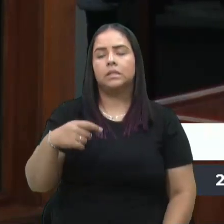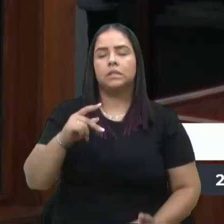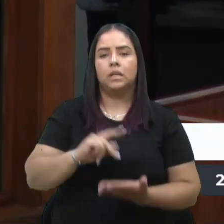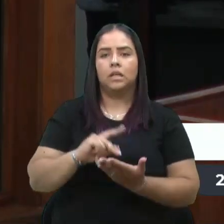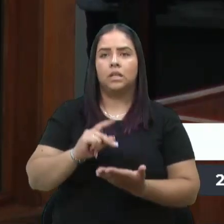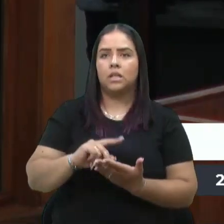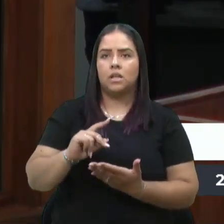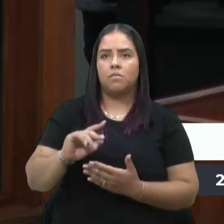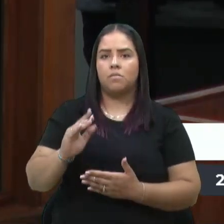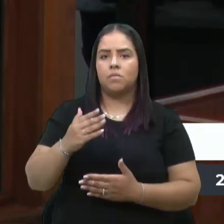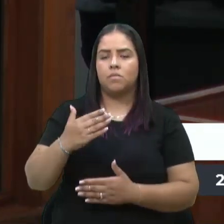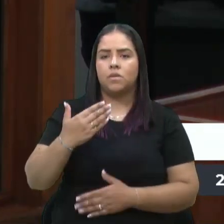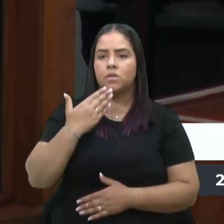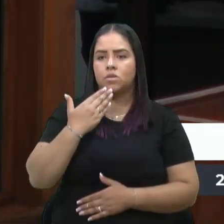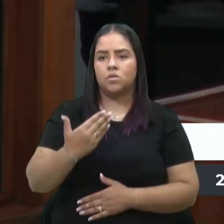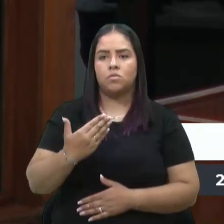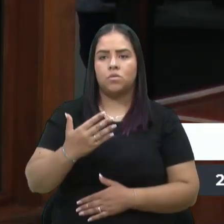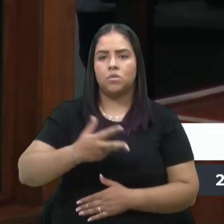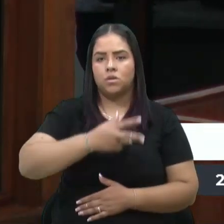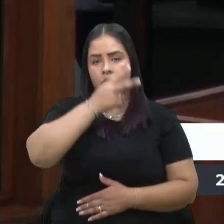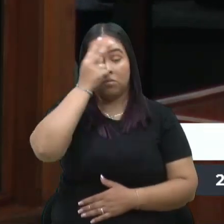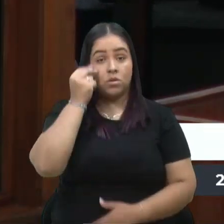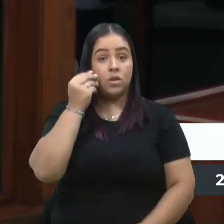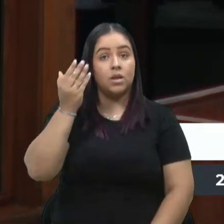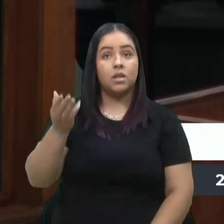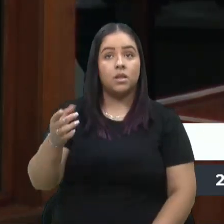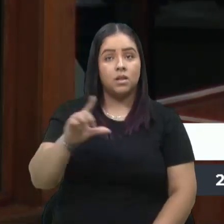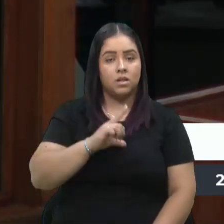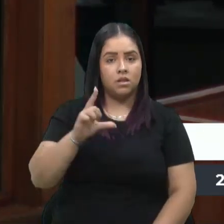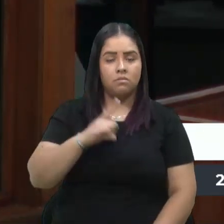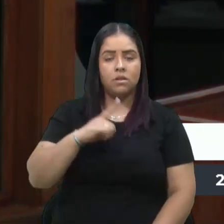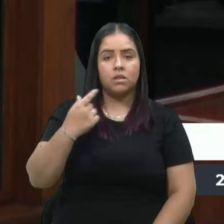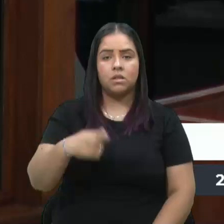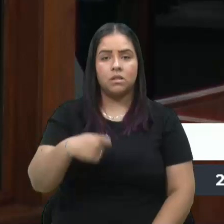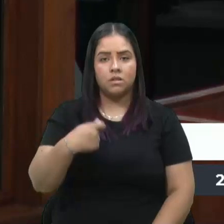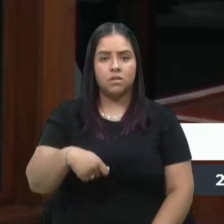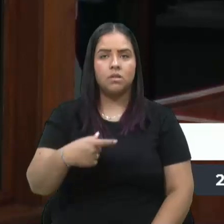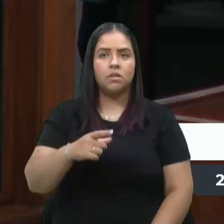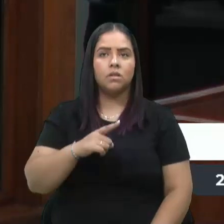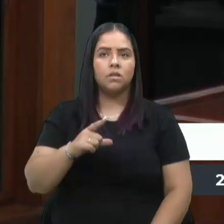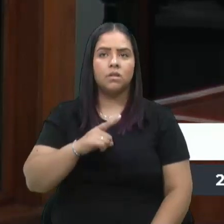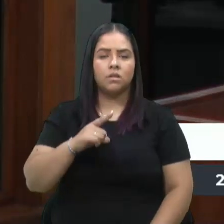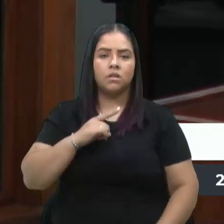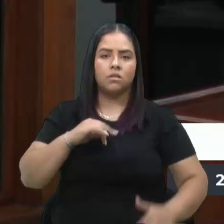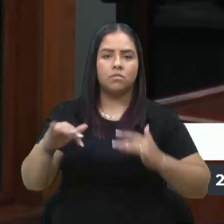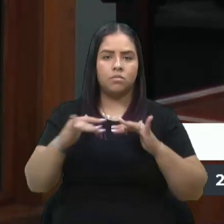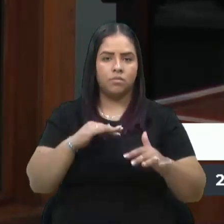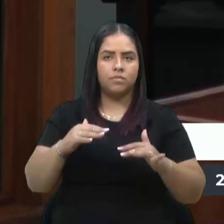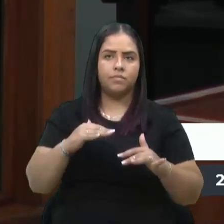cobrança ao município. O município tem que gerar o engajamento comunitário